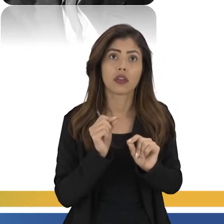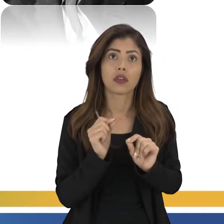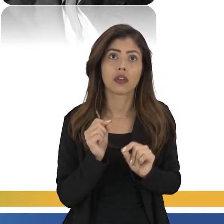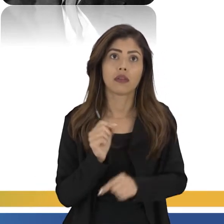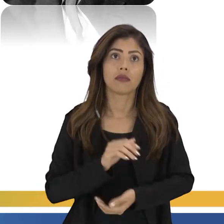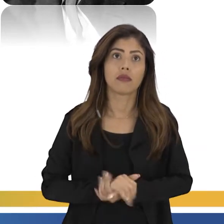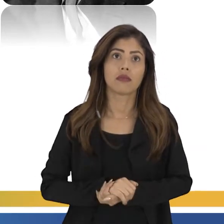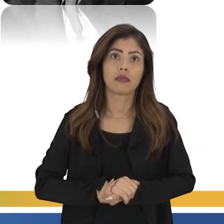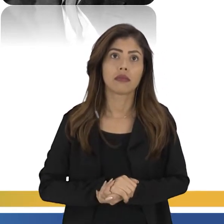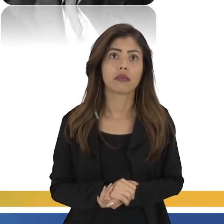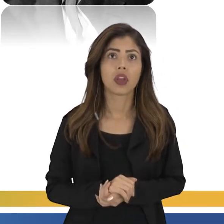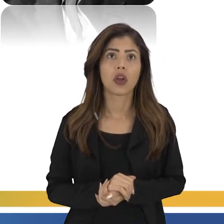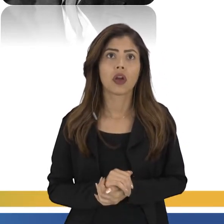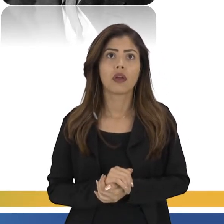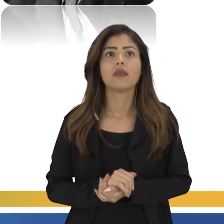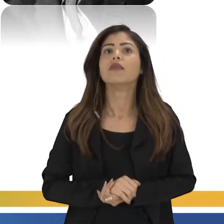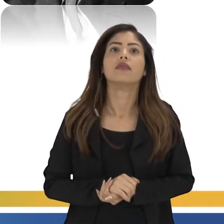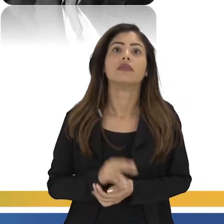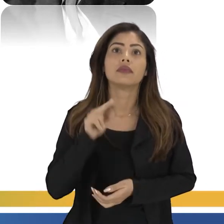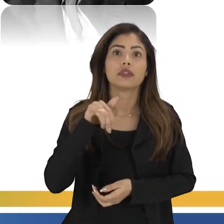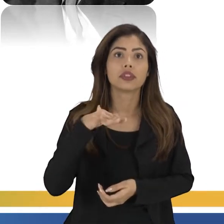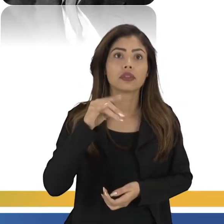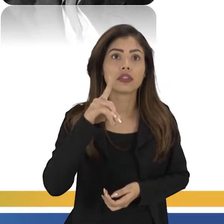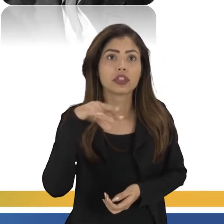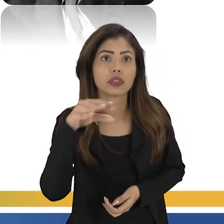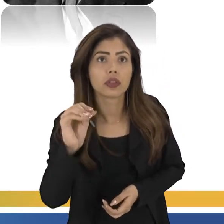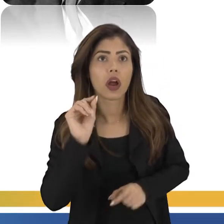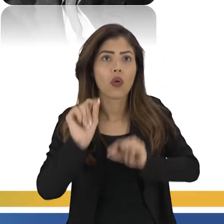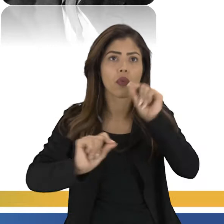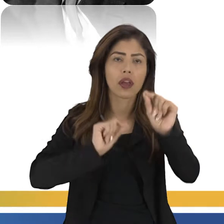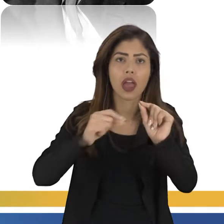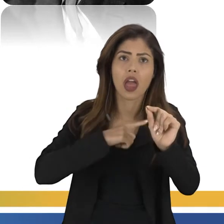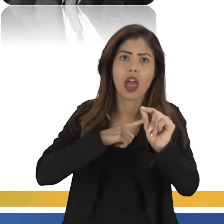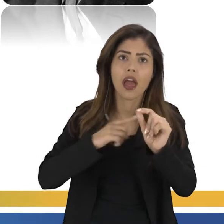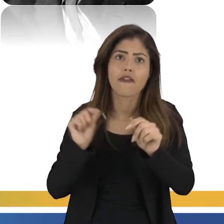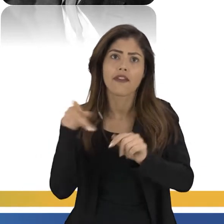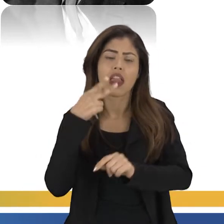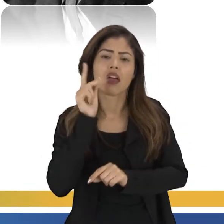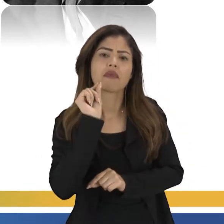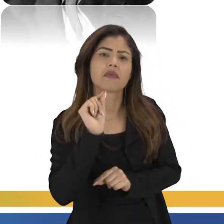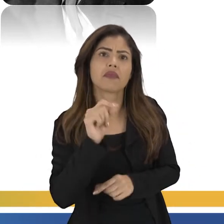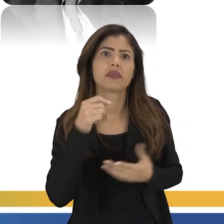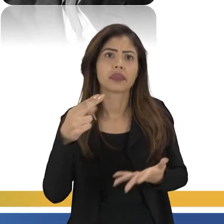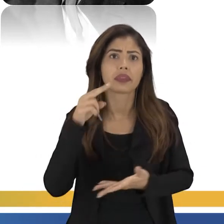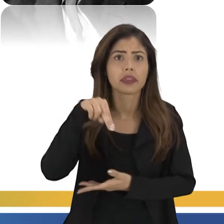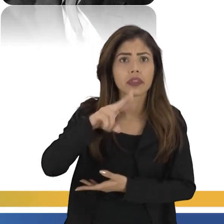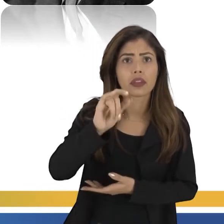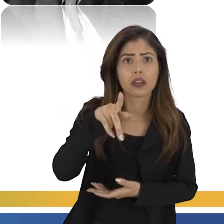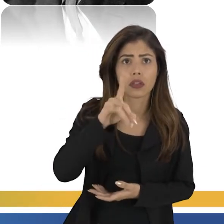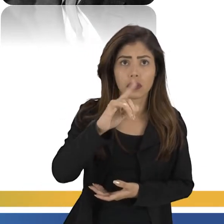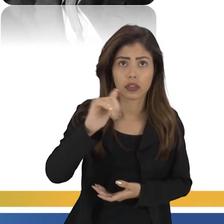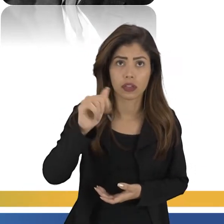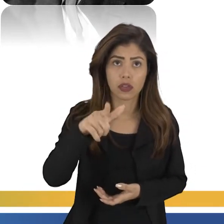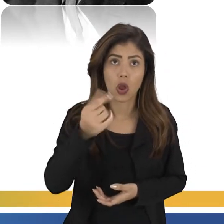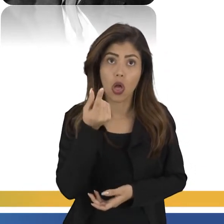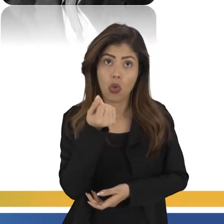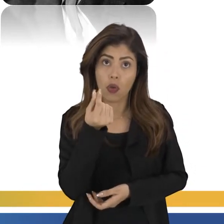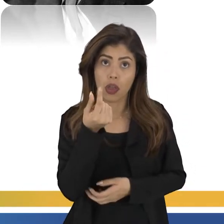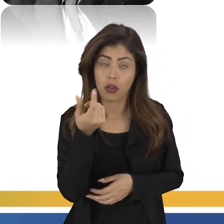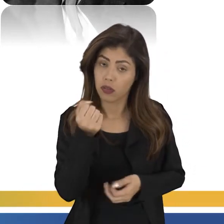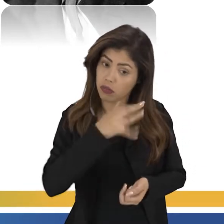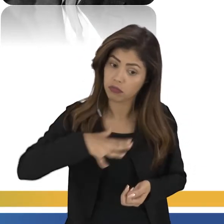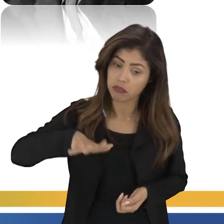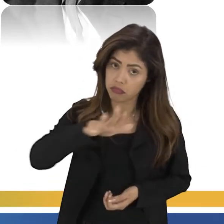New Deal, né? O que seria esse New Deal? Então, esse New Deal, ele tratava-se de um programa socioeconômico